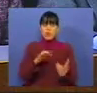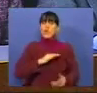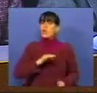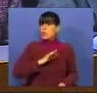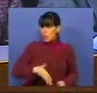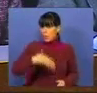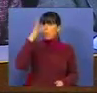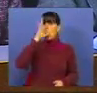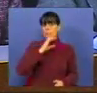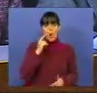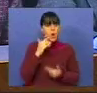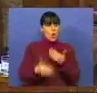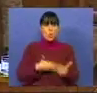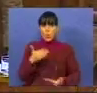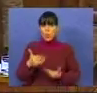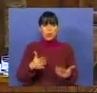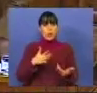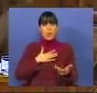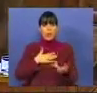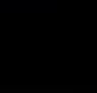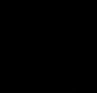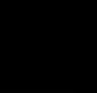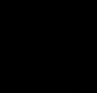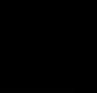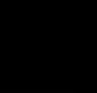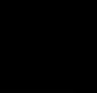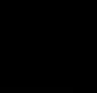Primeiro-Ministro continua a não estar disponível.